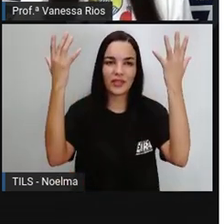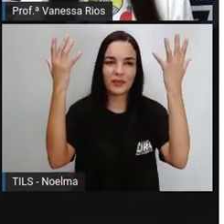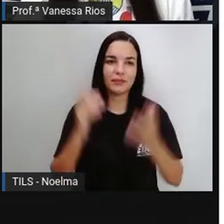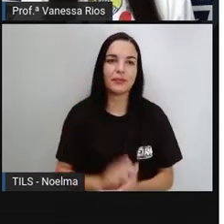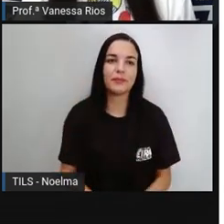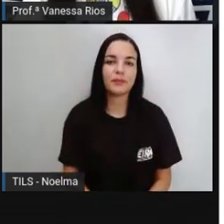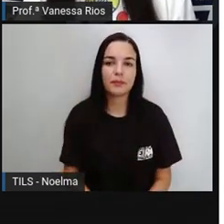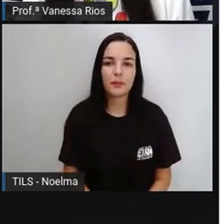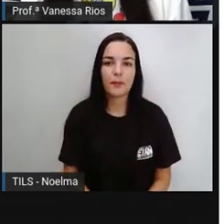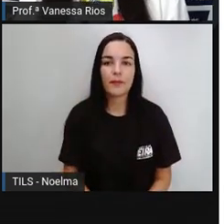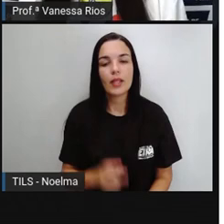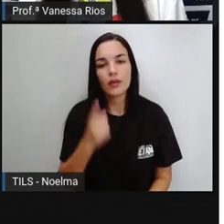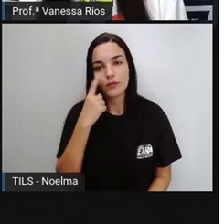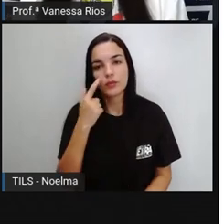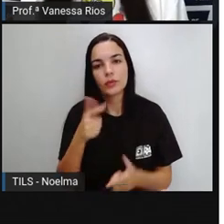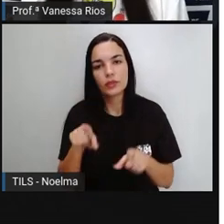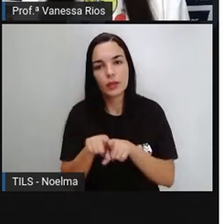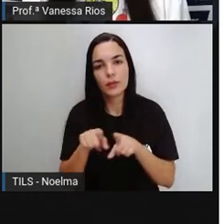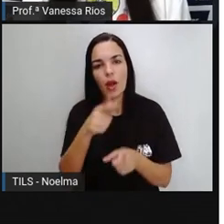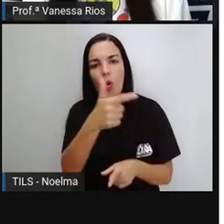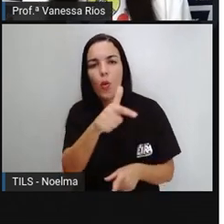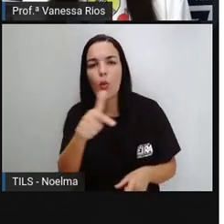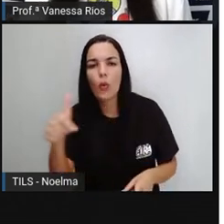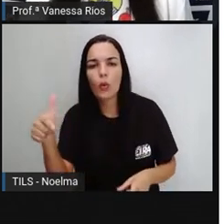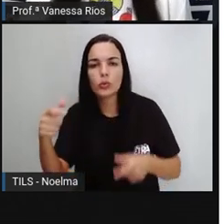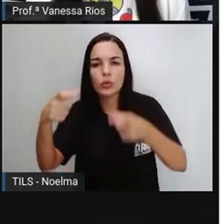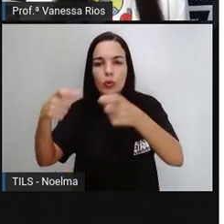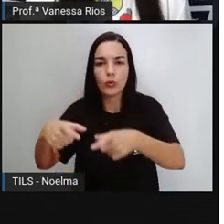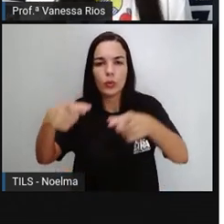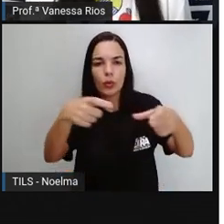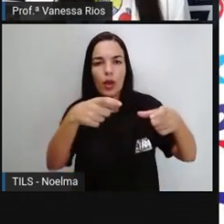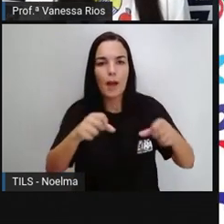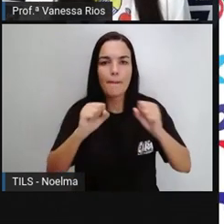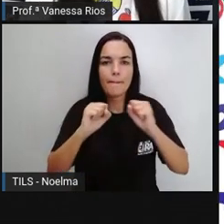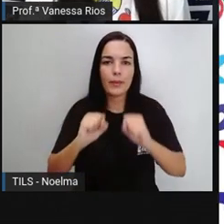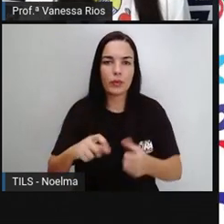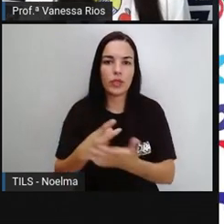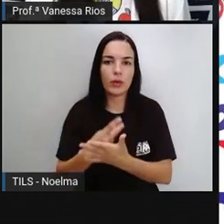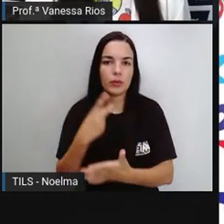Por onde aí as doenças transmitidas por alimentos podem aparecer.